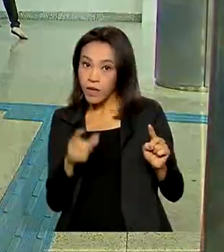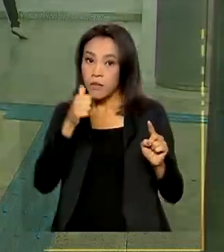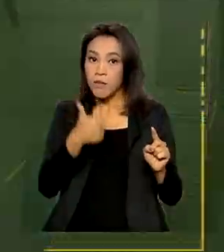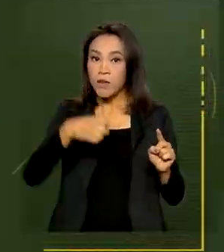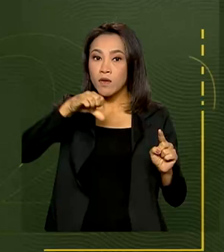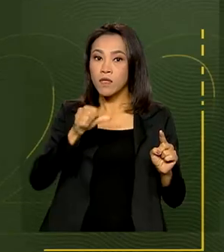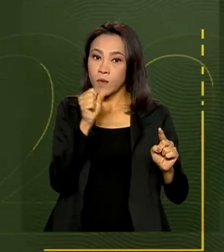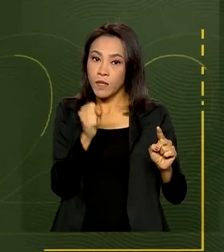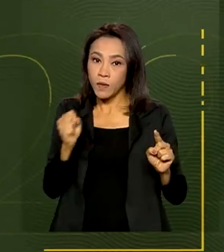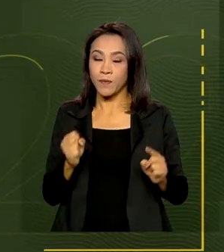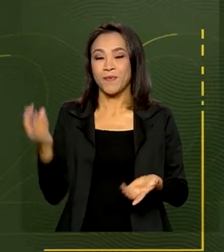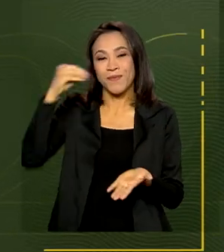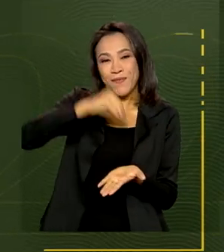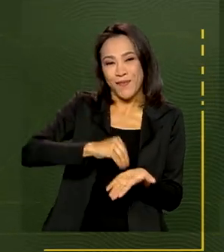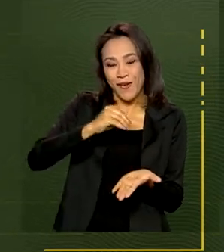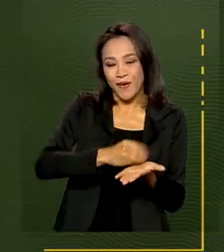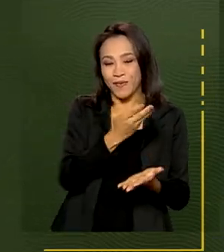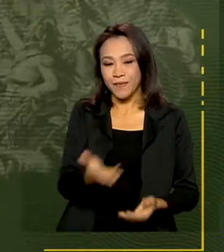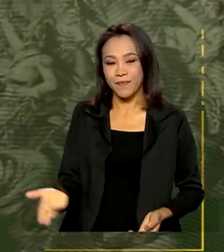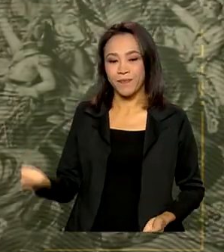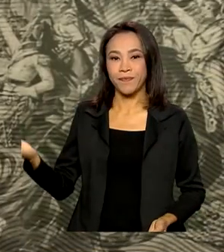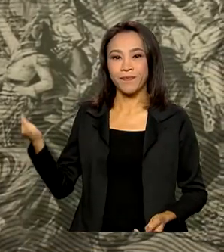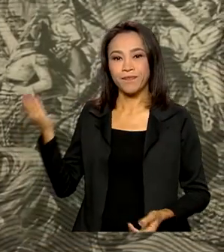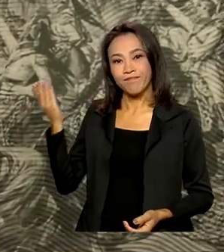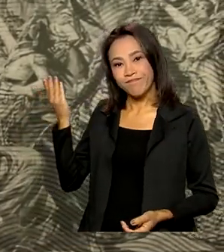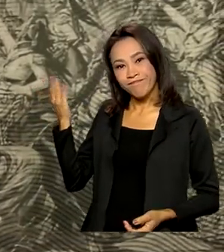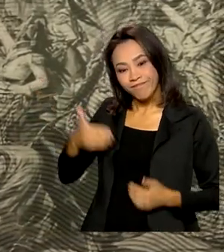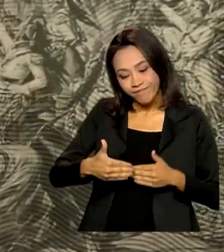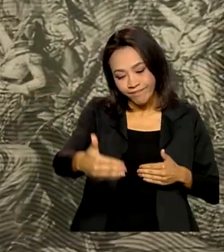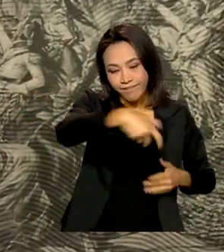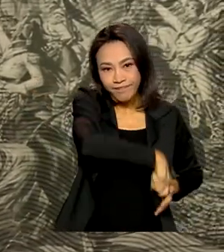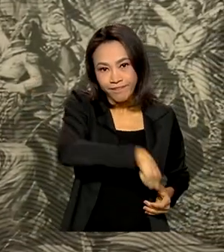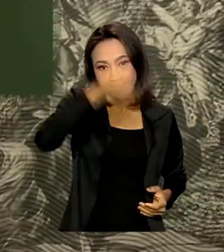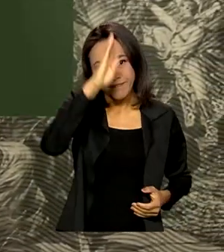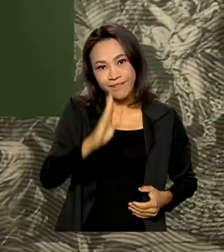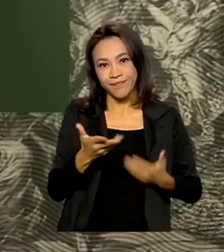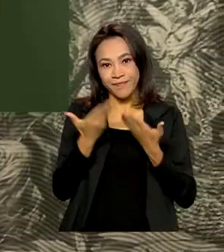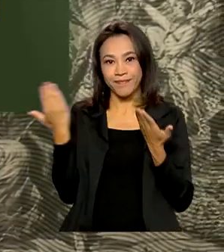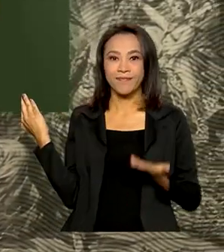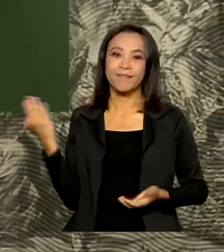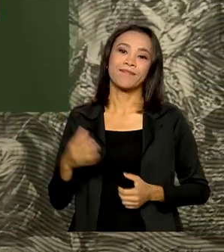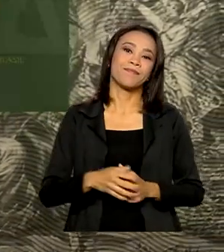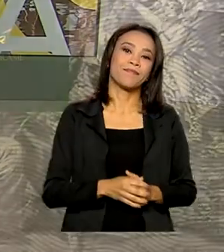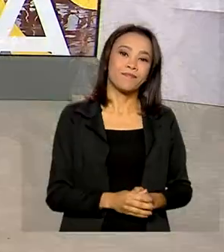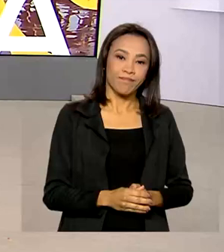E faltam 12 dias para o Bicentenário da Independência do Brasil.